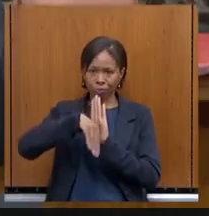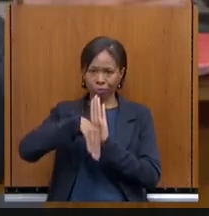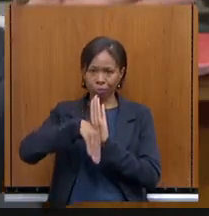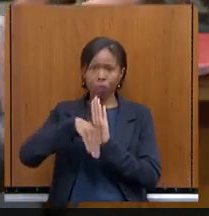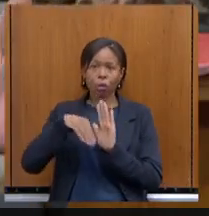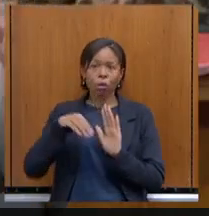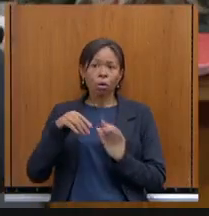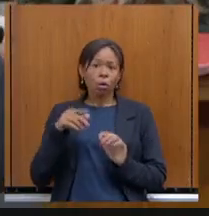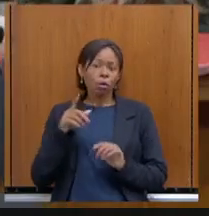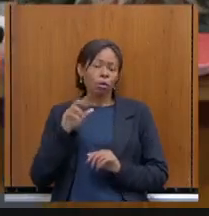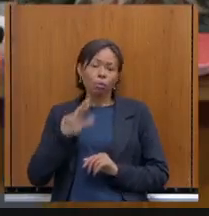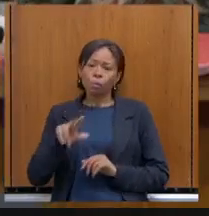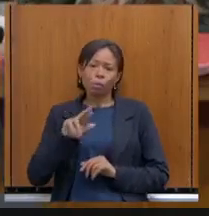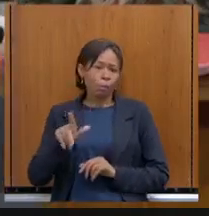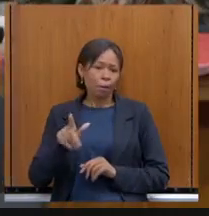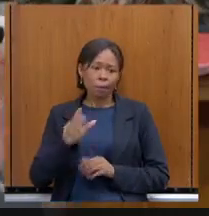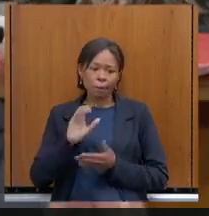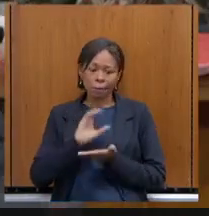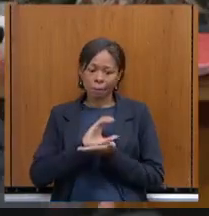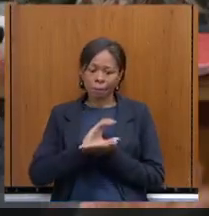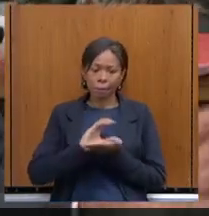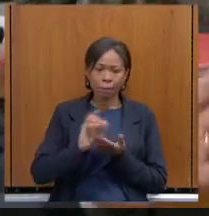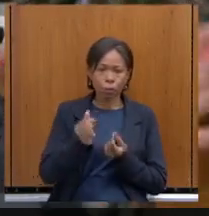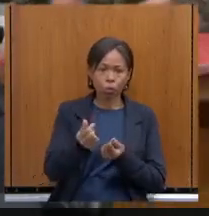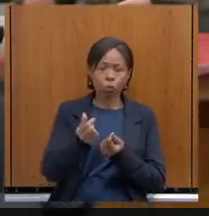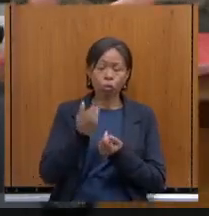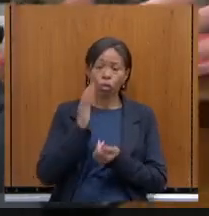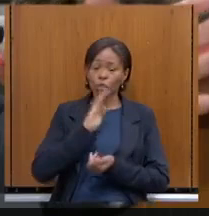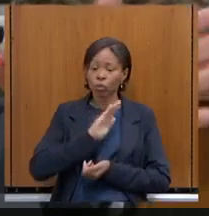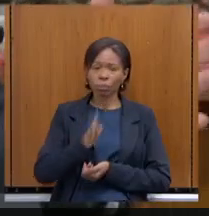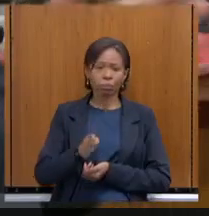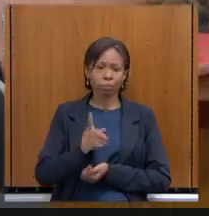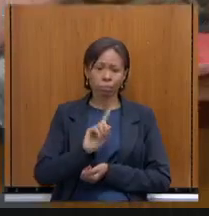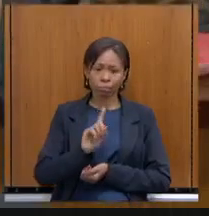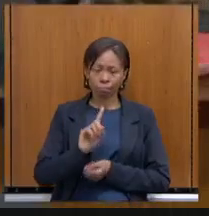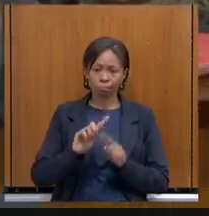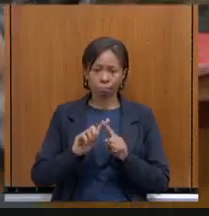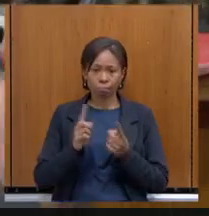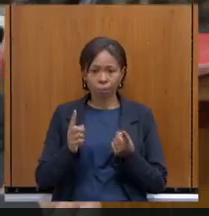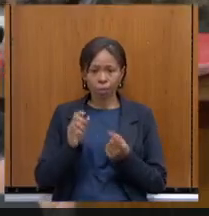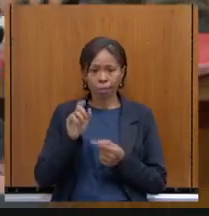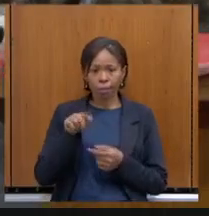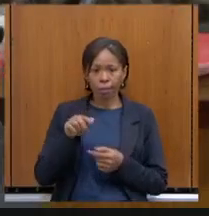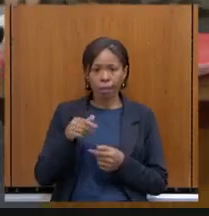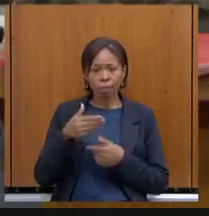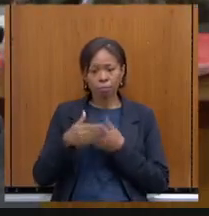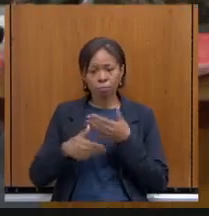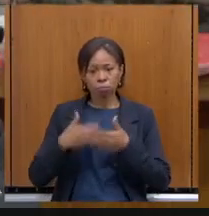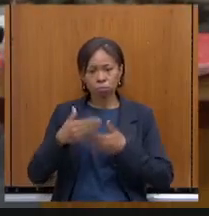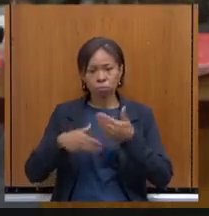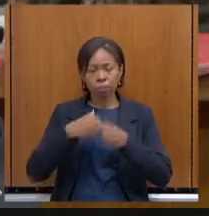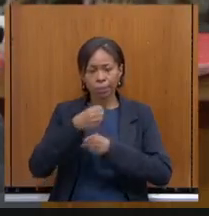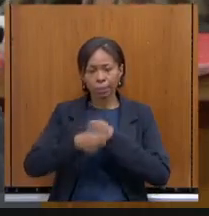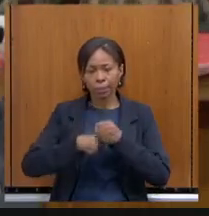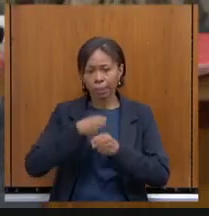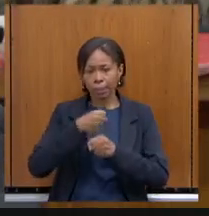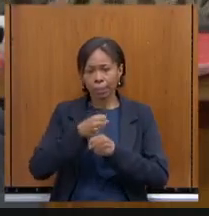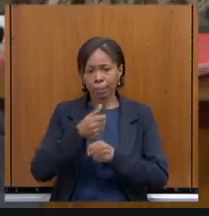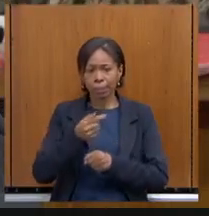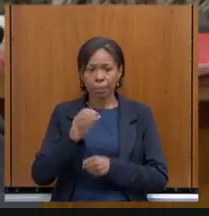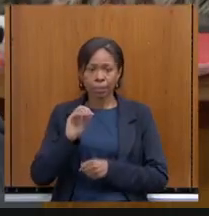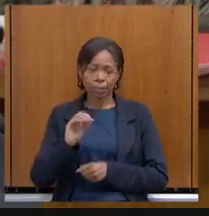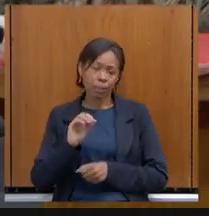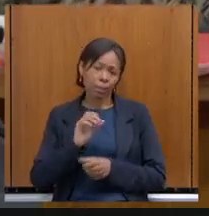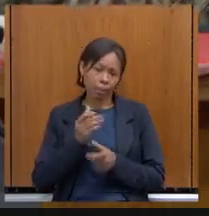recurso imediato, ela é uma redução atuarial, ou seja, ela é dos próximos 70 anos do sistema previdenciário do